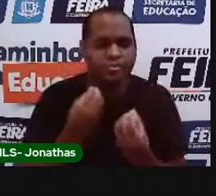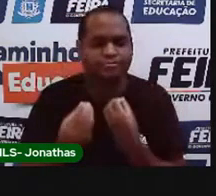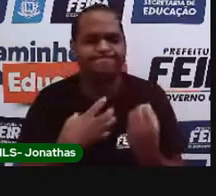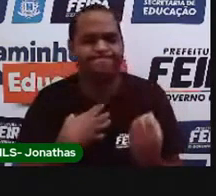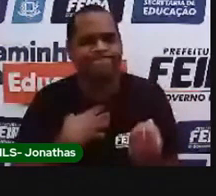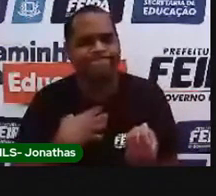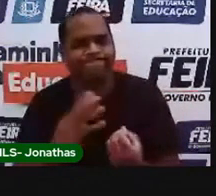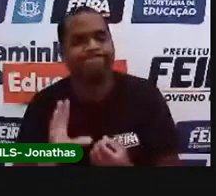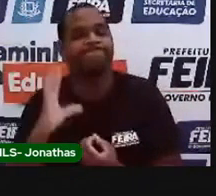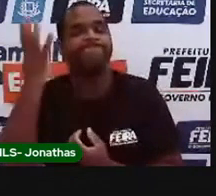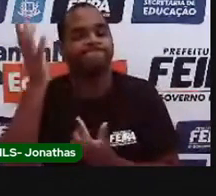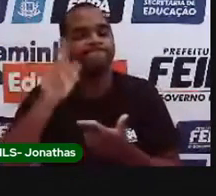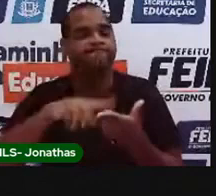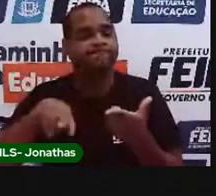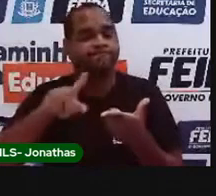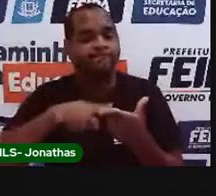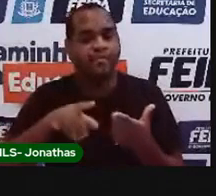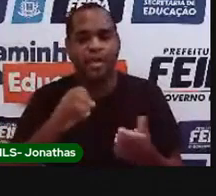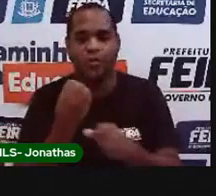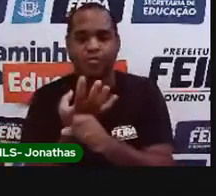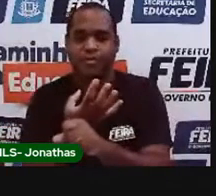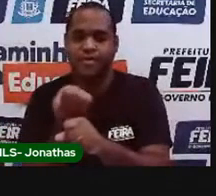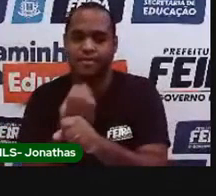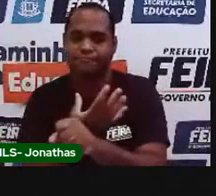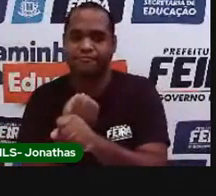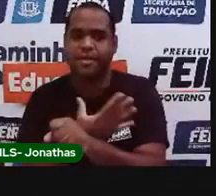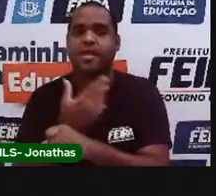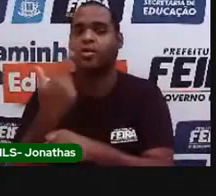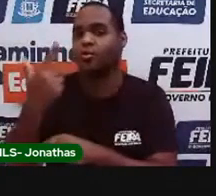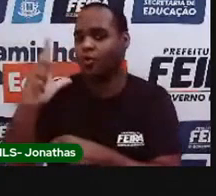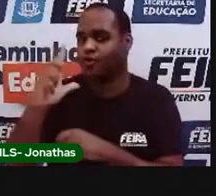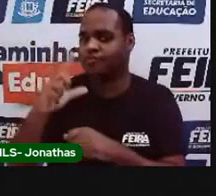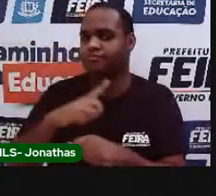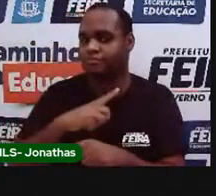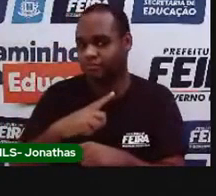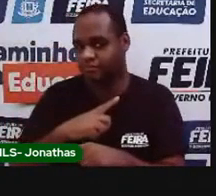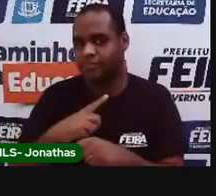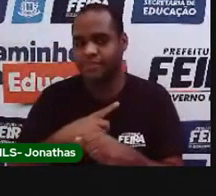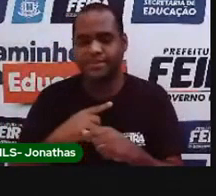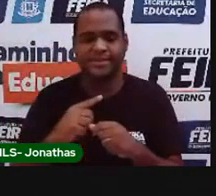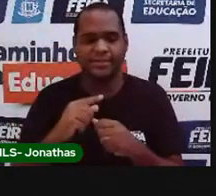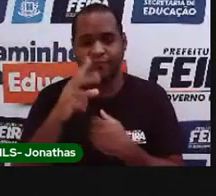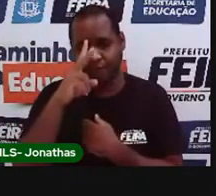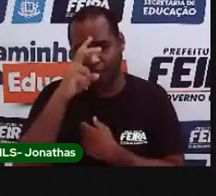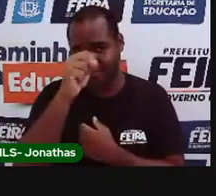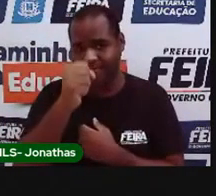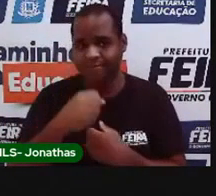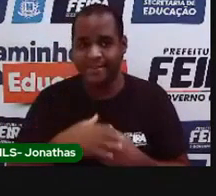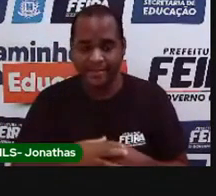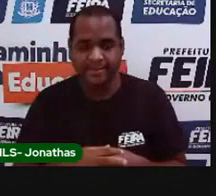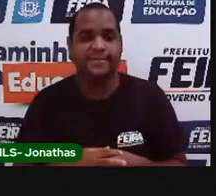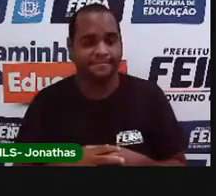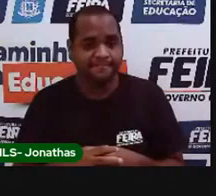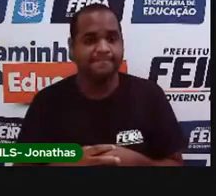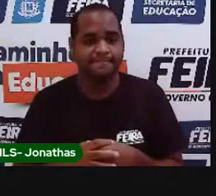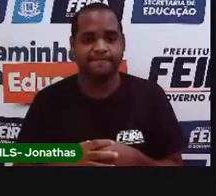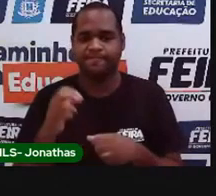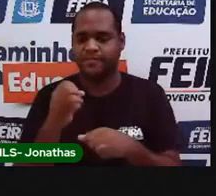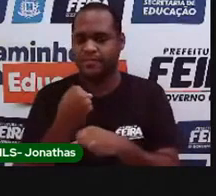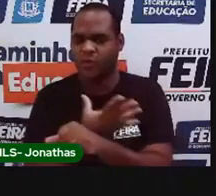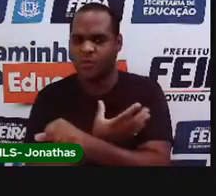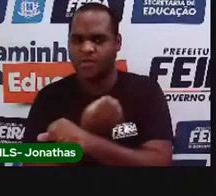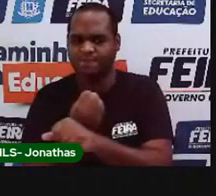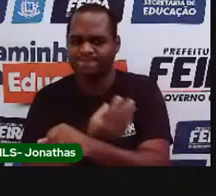você tiver essa emoção de novo, muito forte. Quando essa emoção vier assim